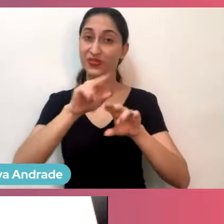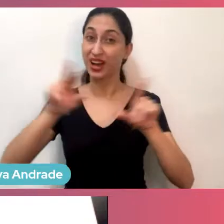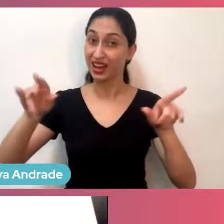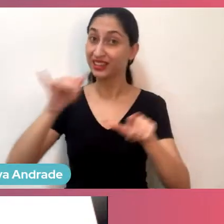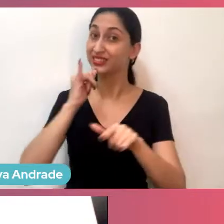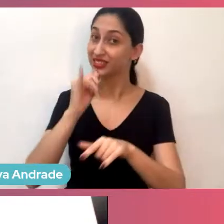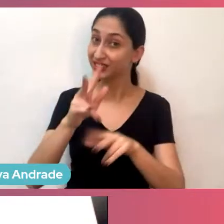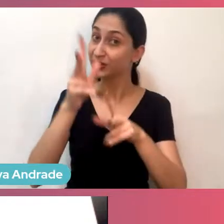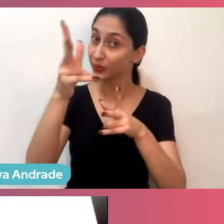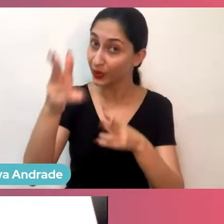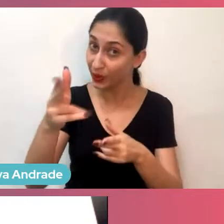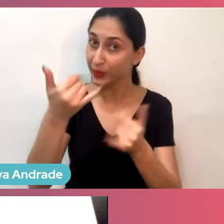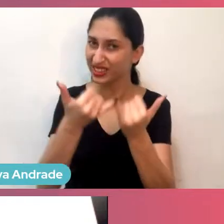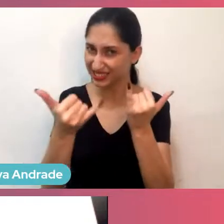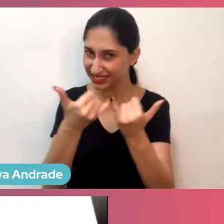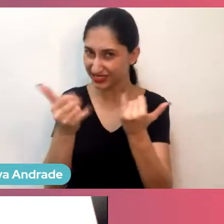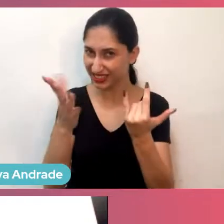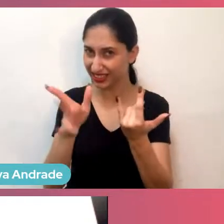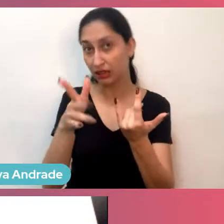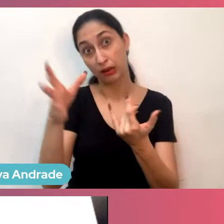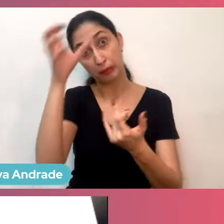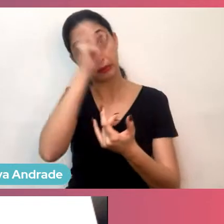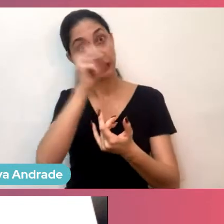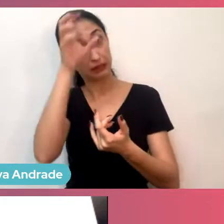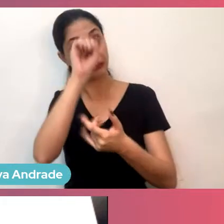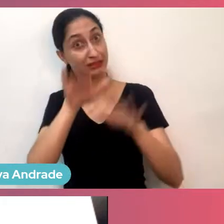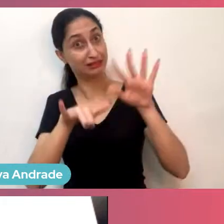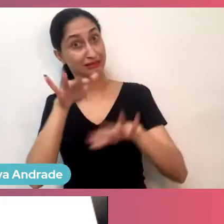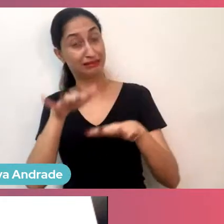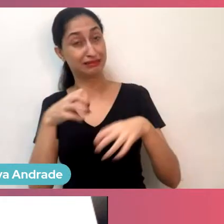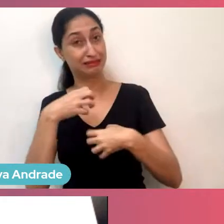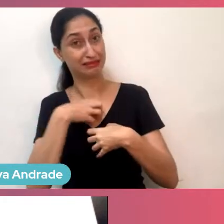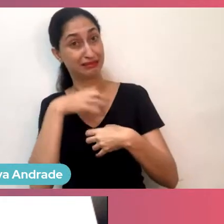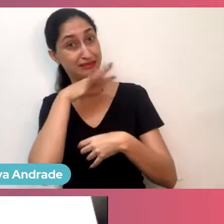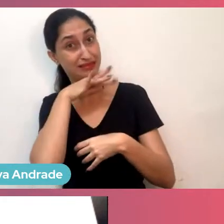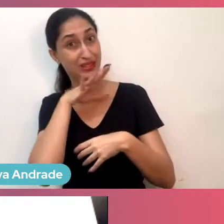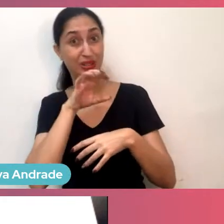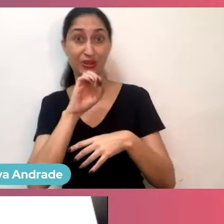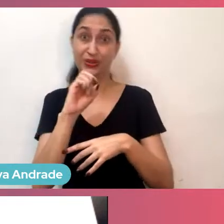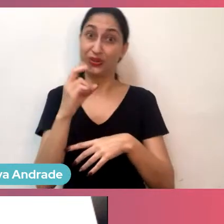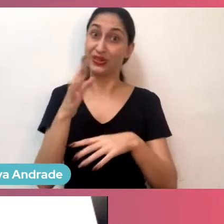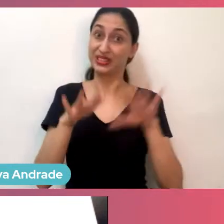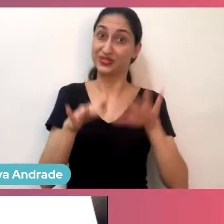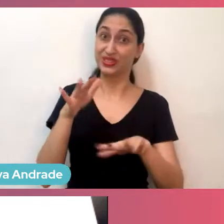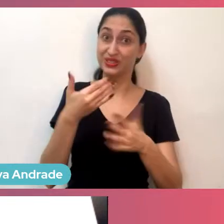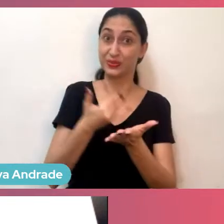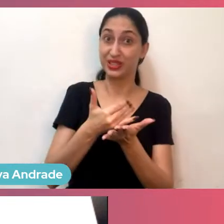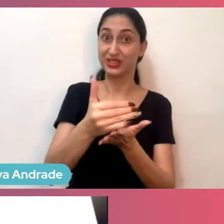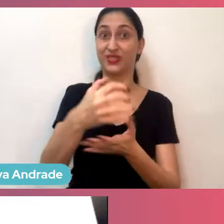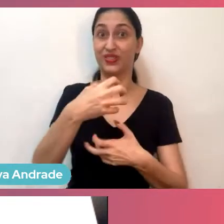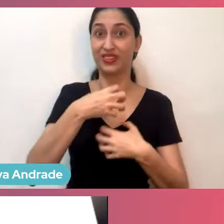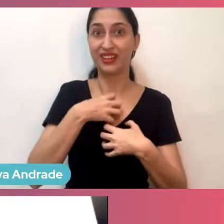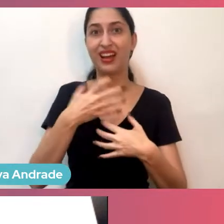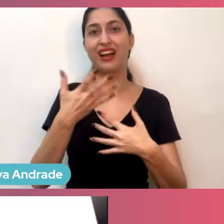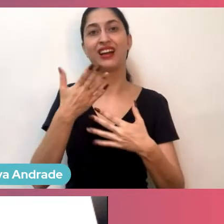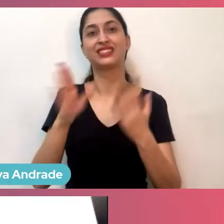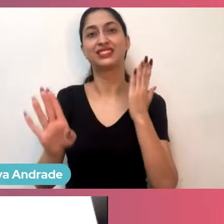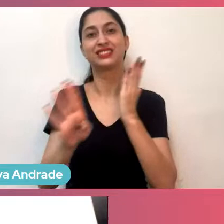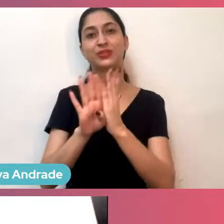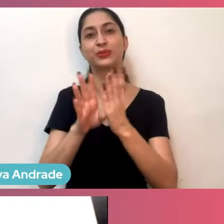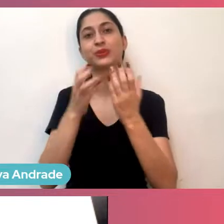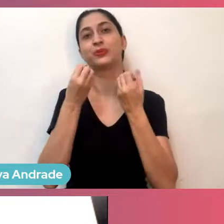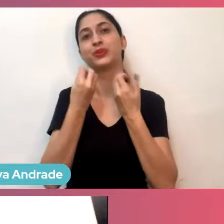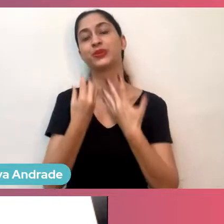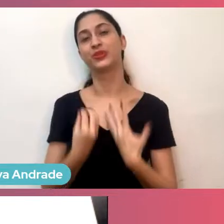porque aprendeu da pior forma, ou porque também começou da melhor forma e descobriu o quão importante foi lá na frente,